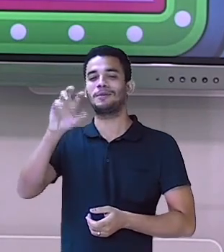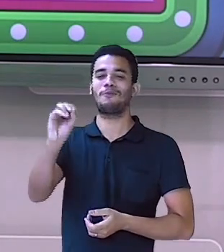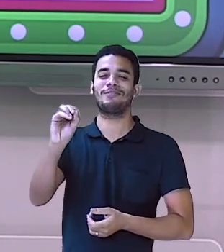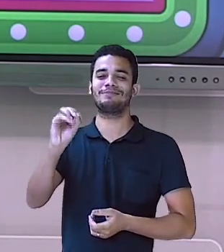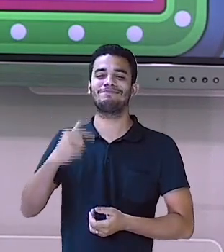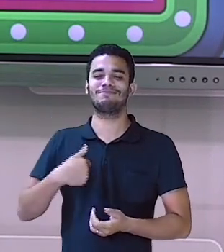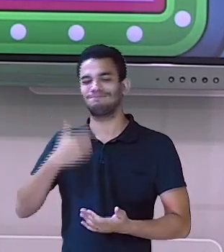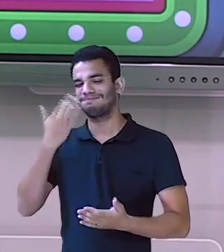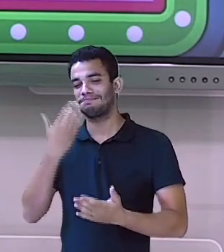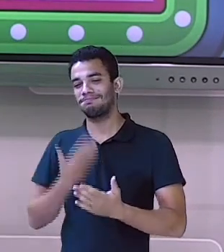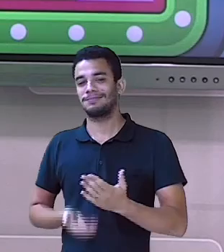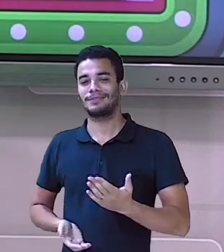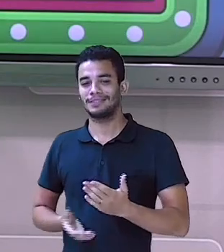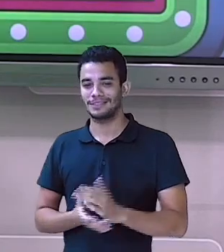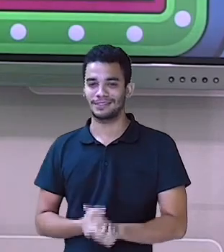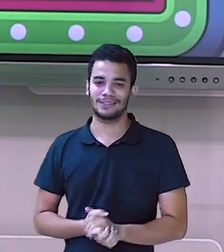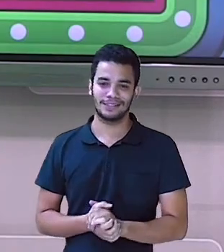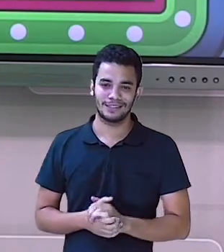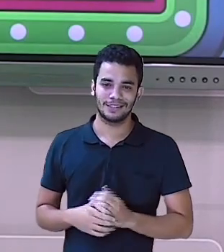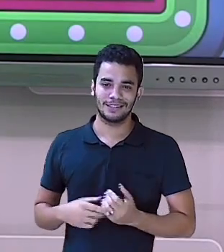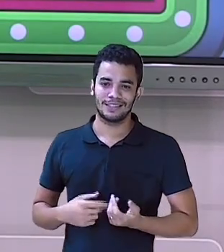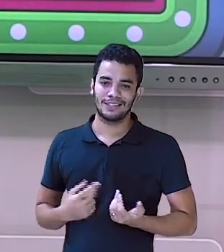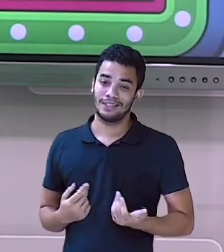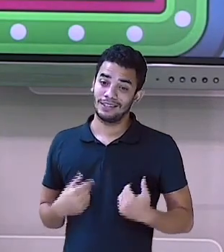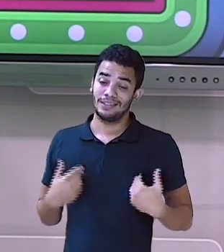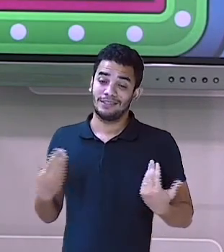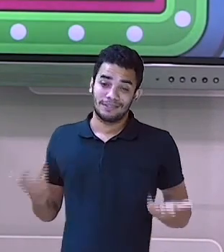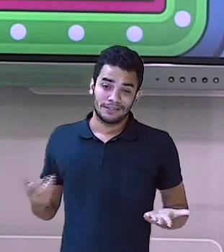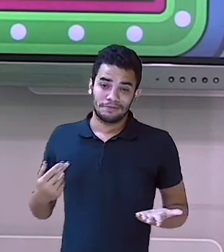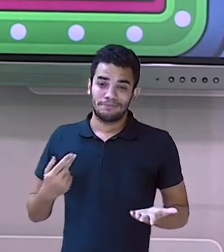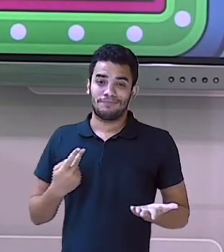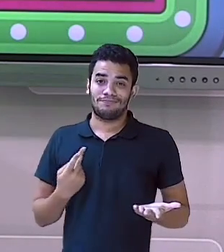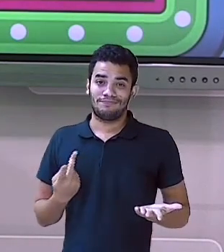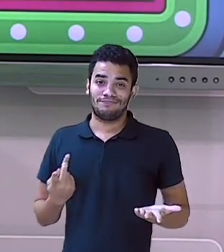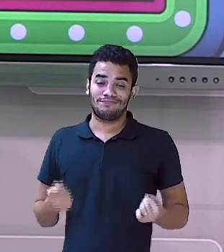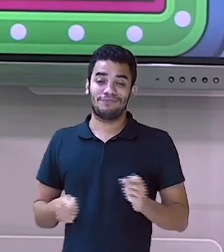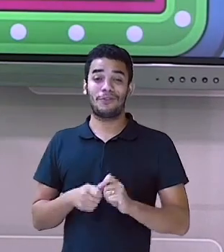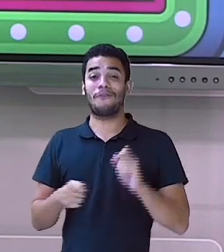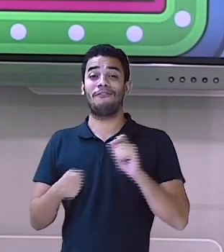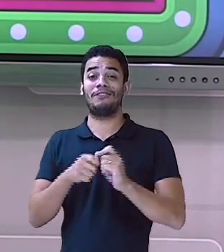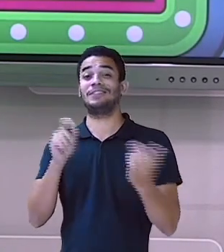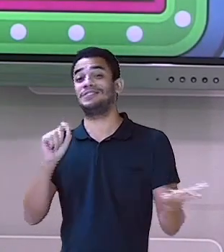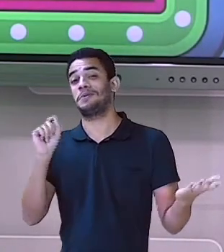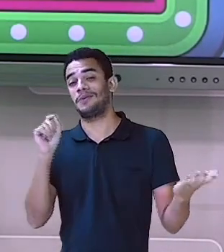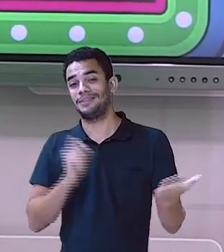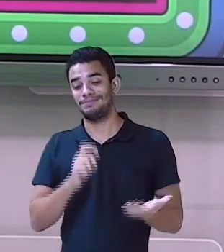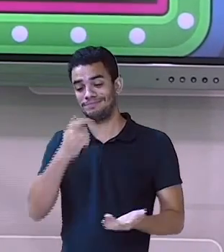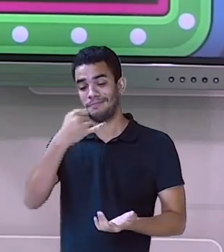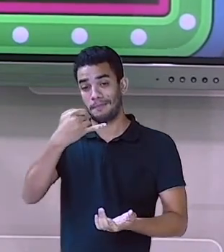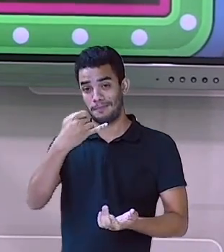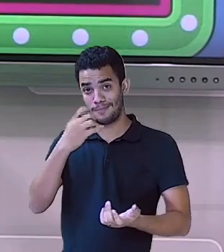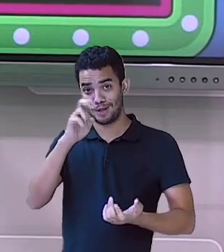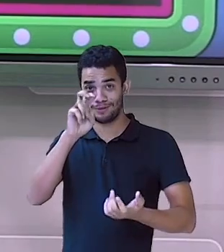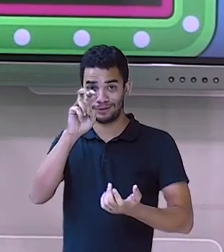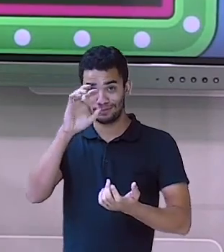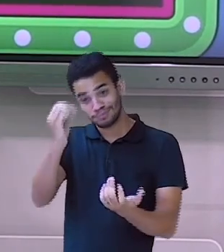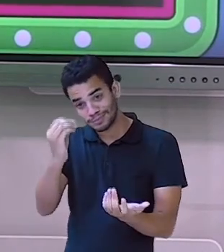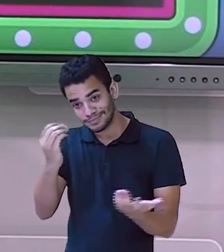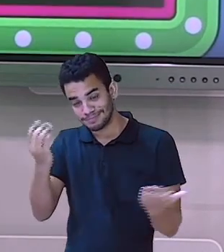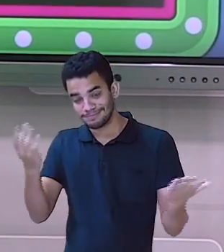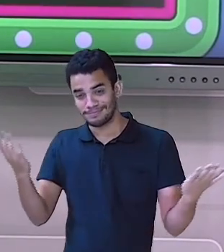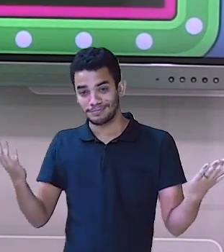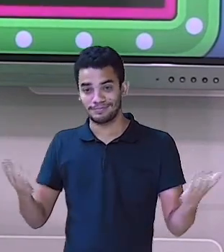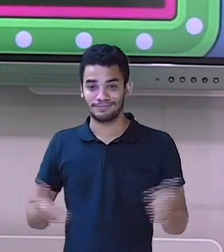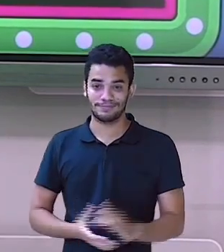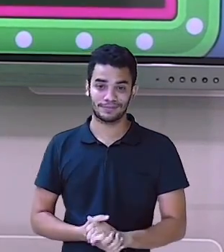50. Ah, não acredito que eu consegui isso. Perdi 50 pontos. Só eu mesma. Meu Deus.